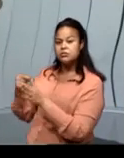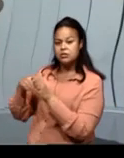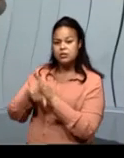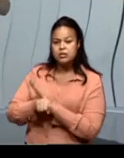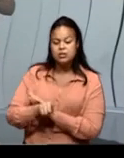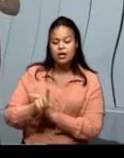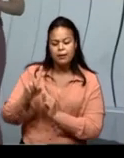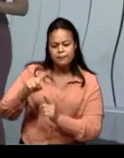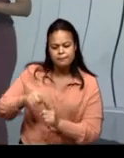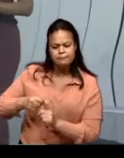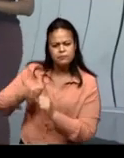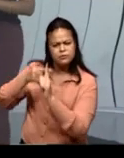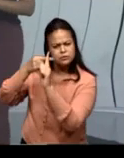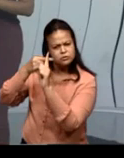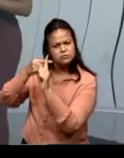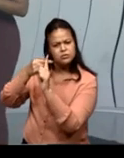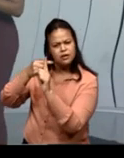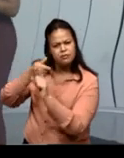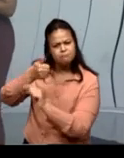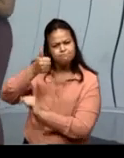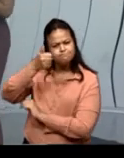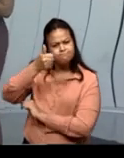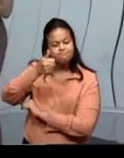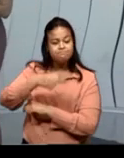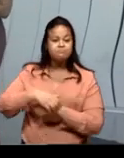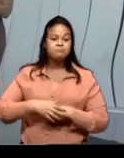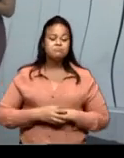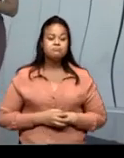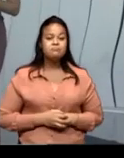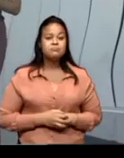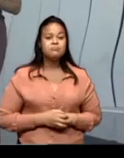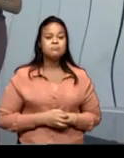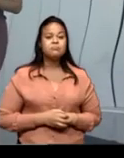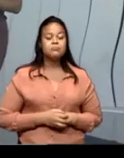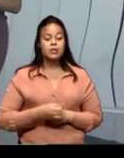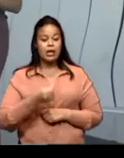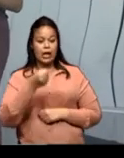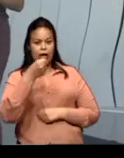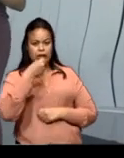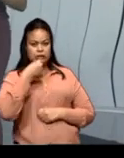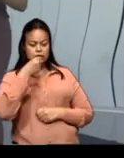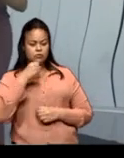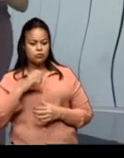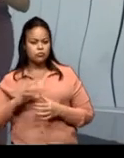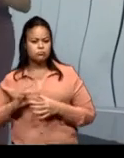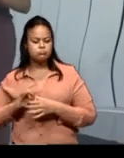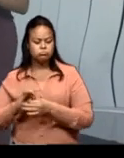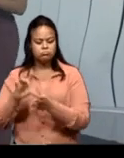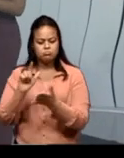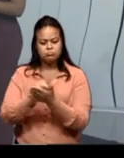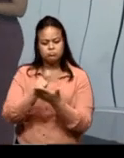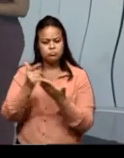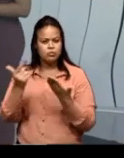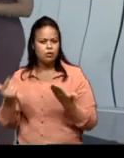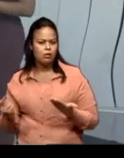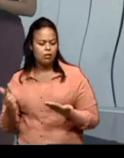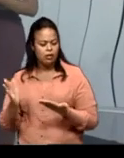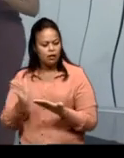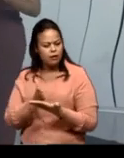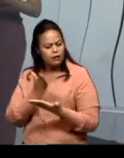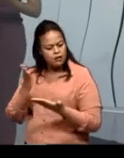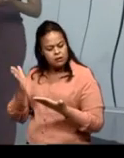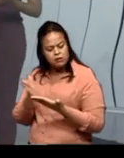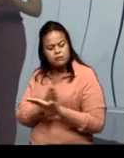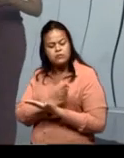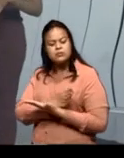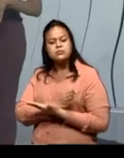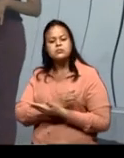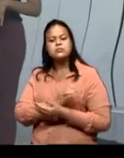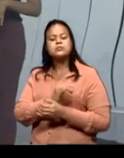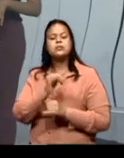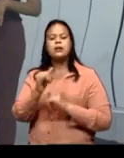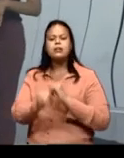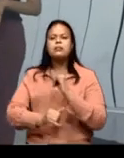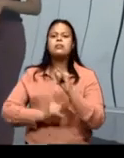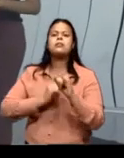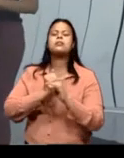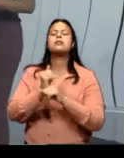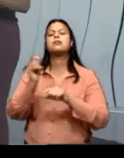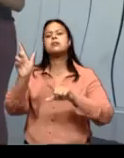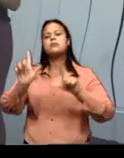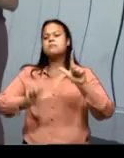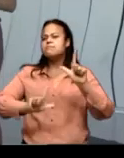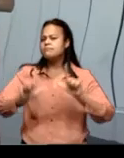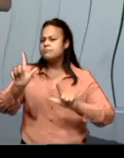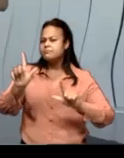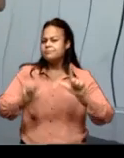positividade. Então, as entrevistas estão vinculadas em jornais, revistas, na internet, na televisão.